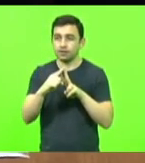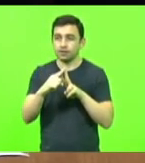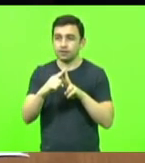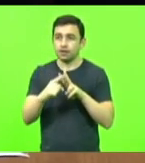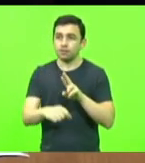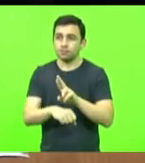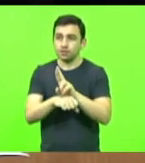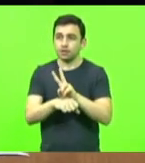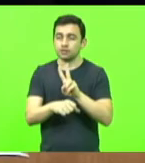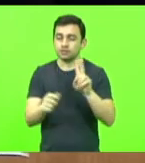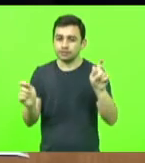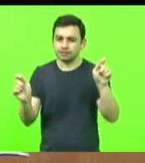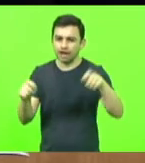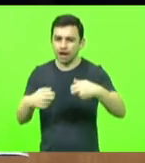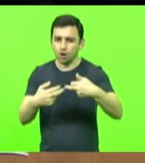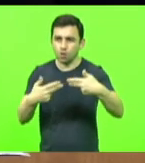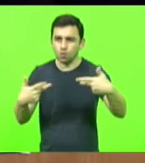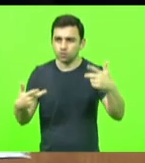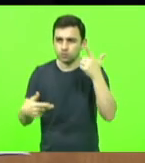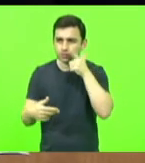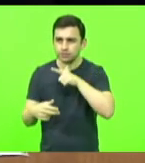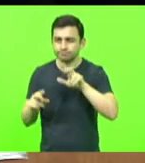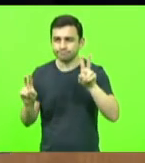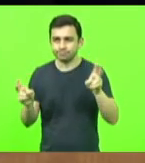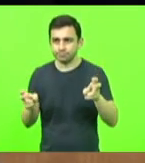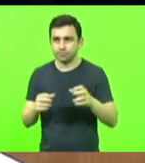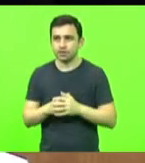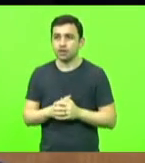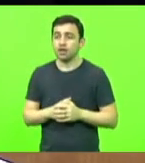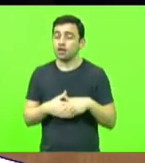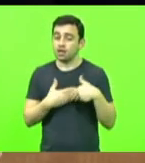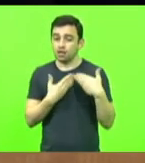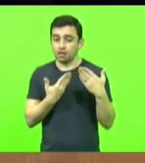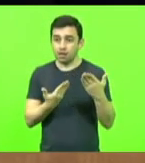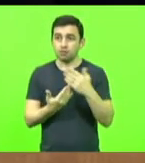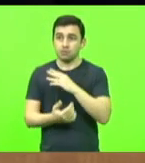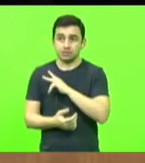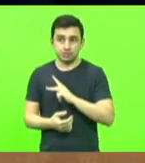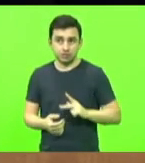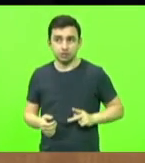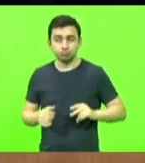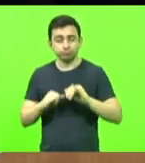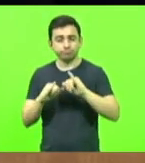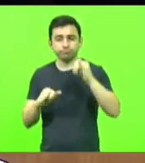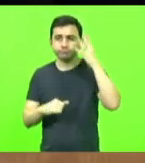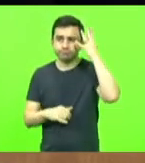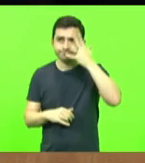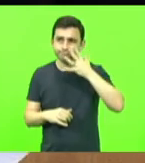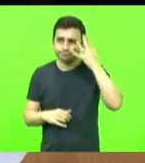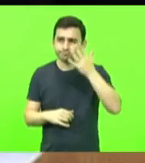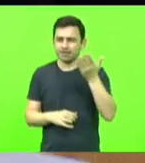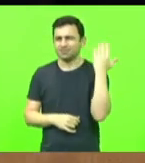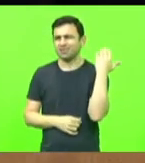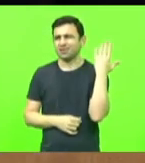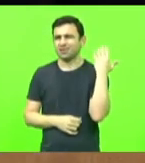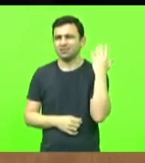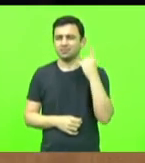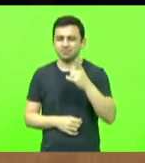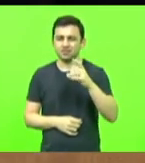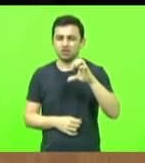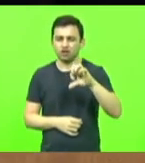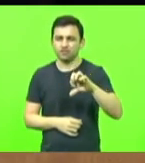oportunidade. Fecha aspas. Afirmou o grande estadista em discurso proferido em 1959.